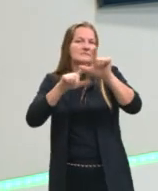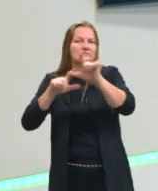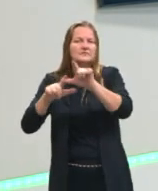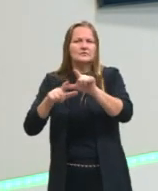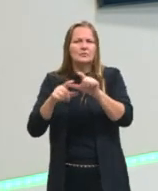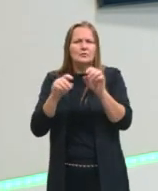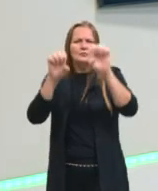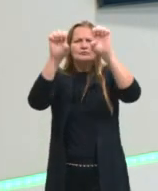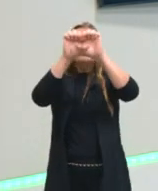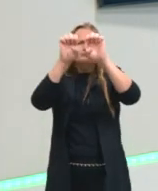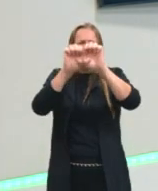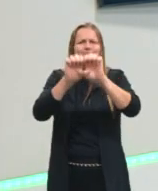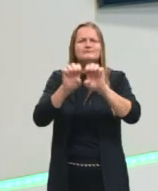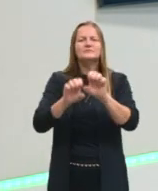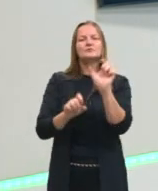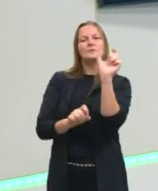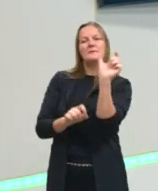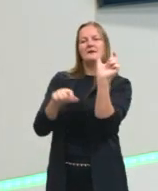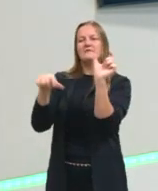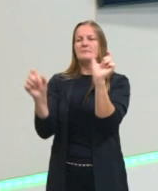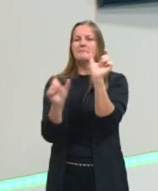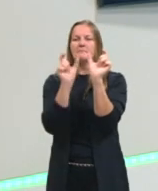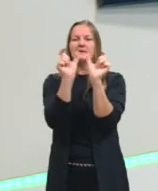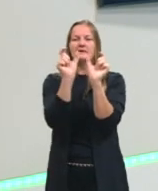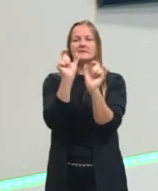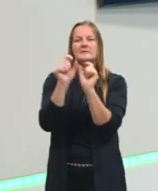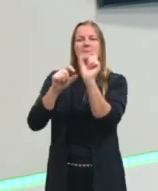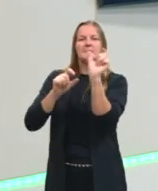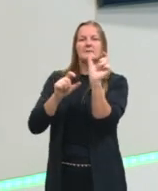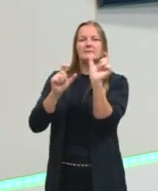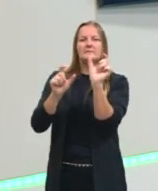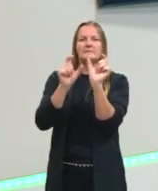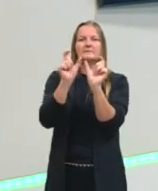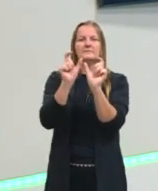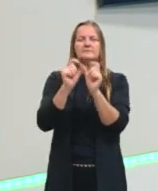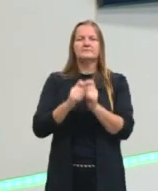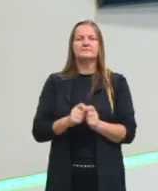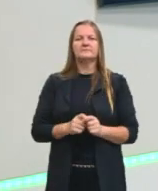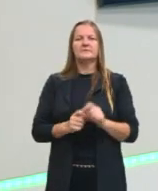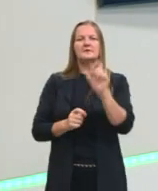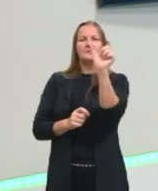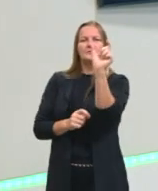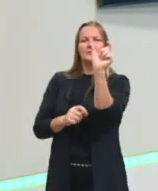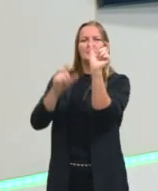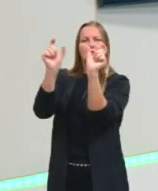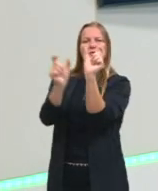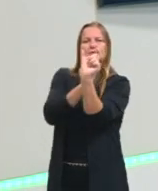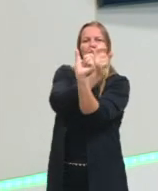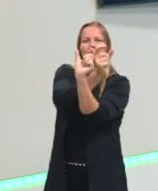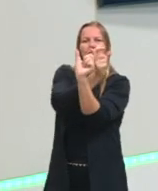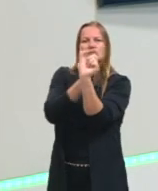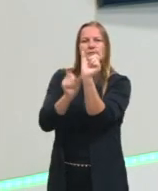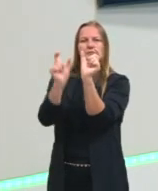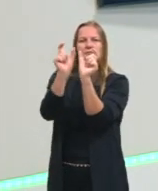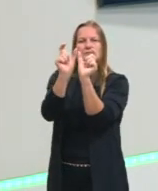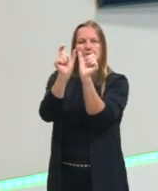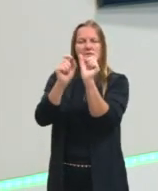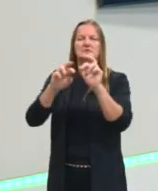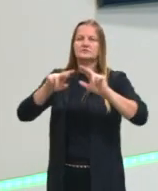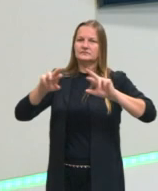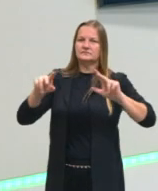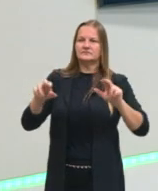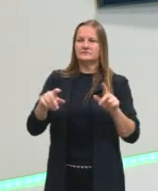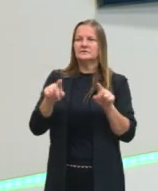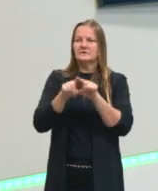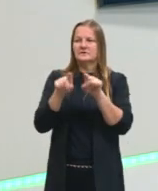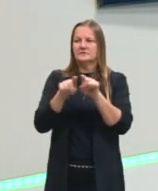estruturar as minhas palavras? Então eu vou estudar, por exemplo, os radicais, os prefixos, os sufixos. Além